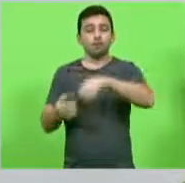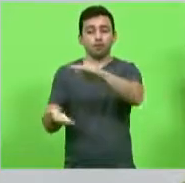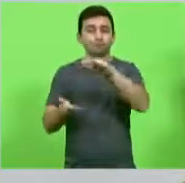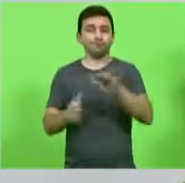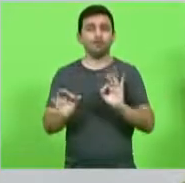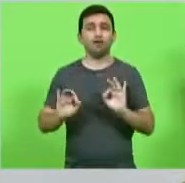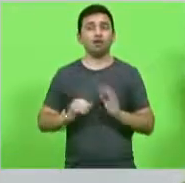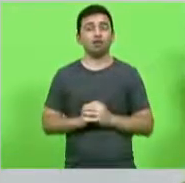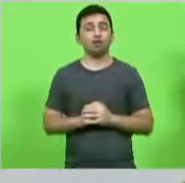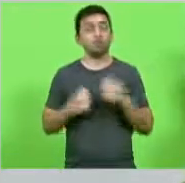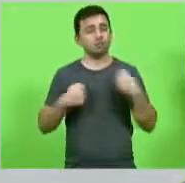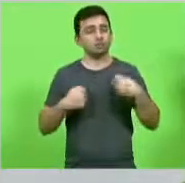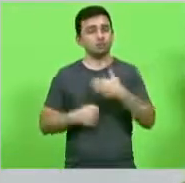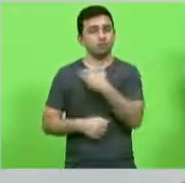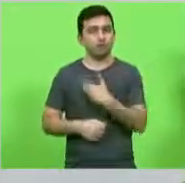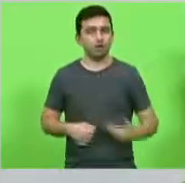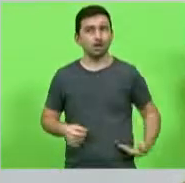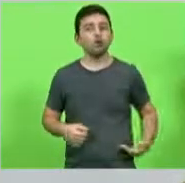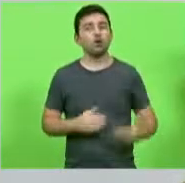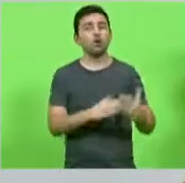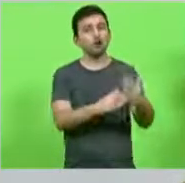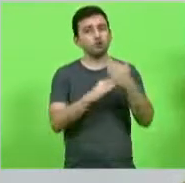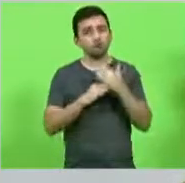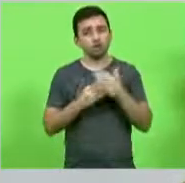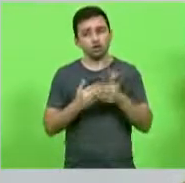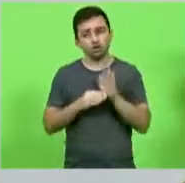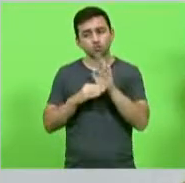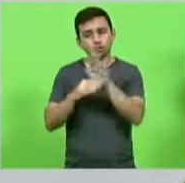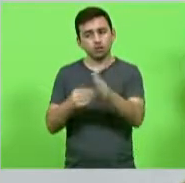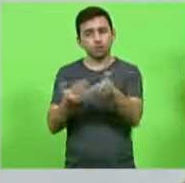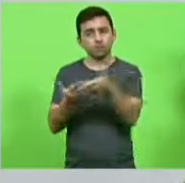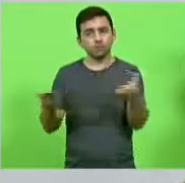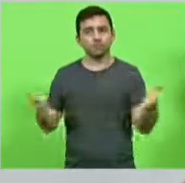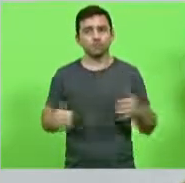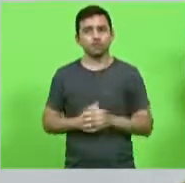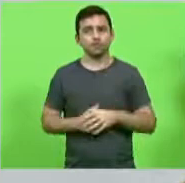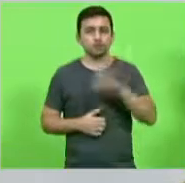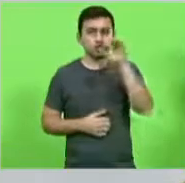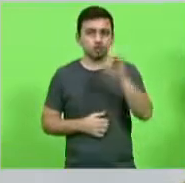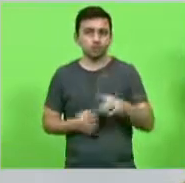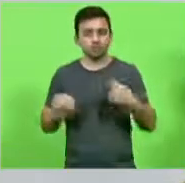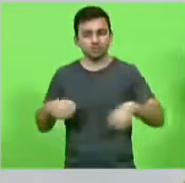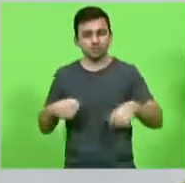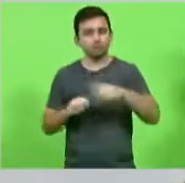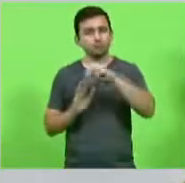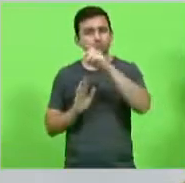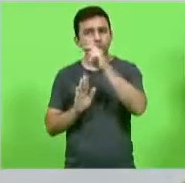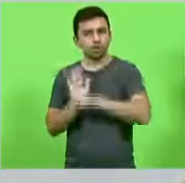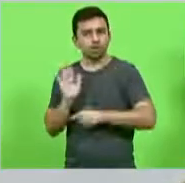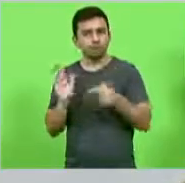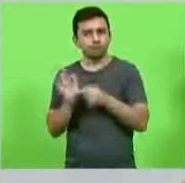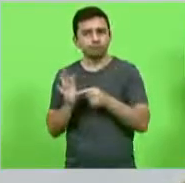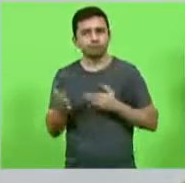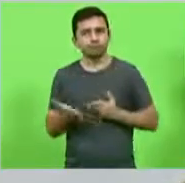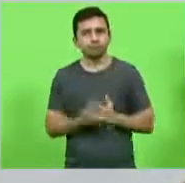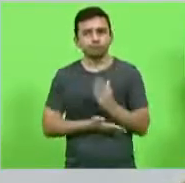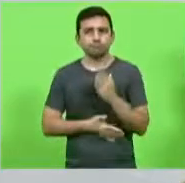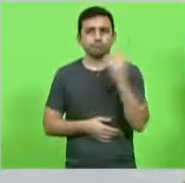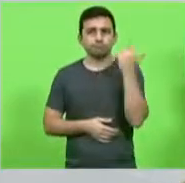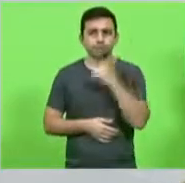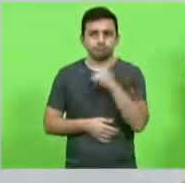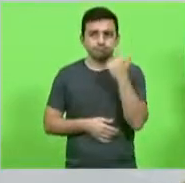essa mão do estado então eu não vou me cansar até que de fato e de direito venha esse projeto a gente possa estar aprovando